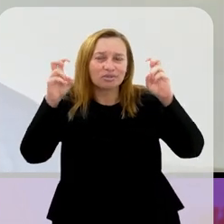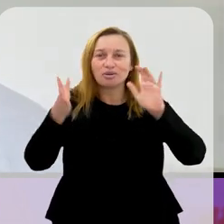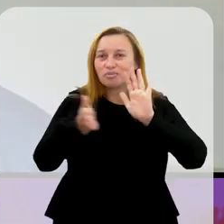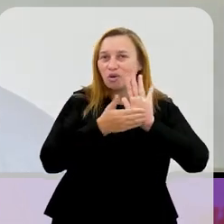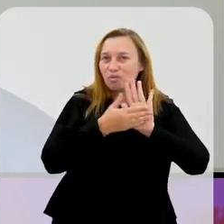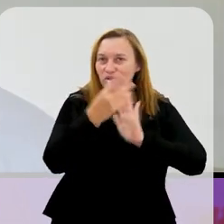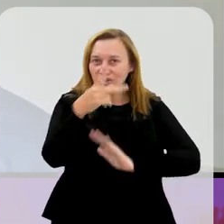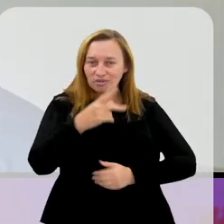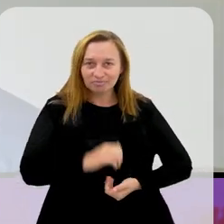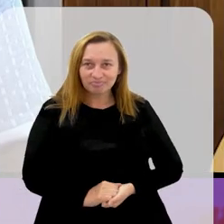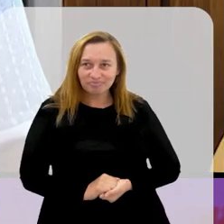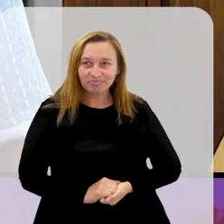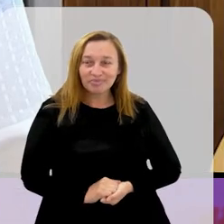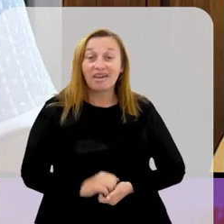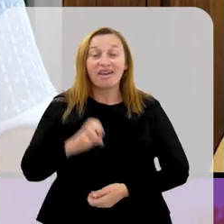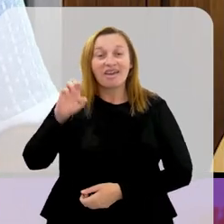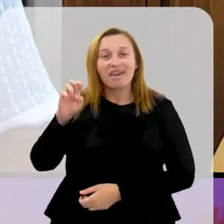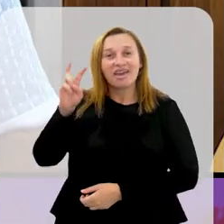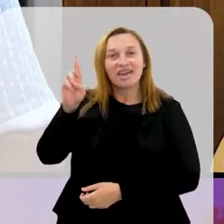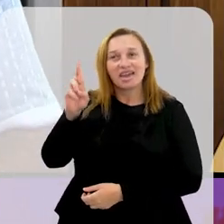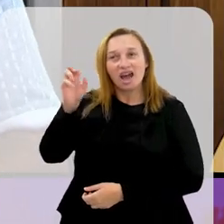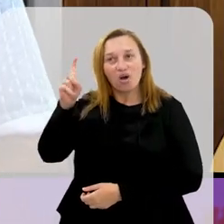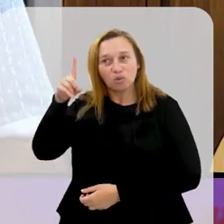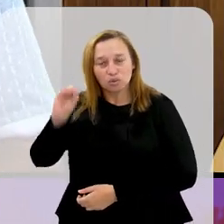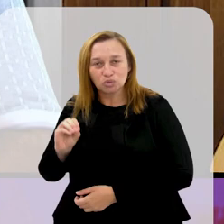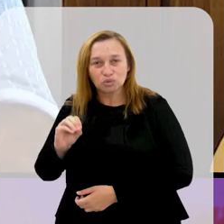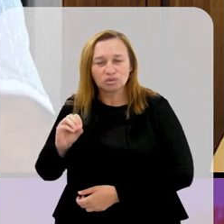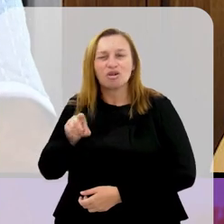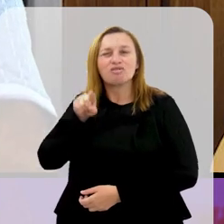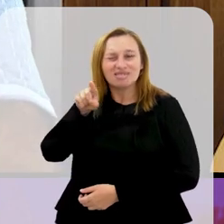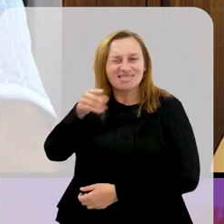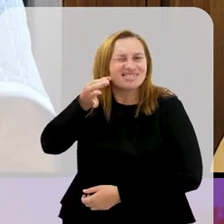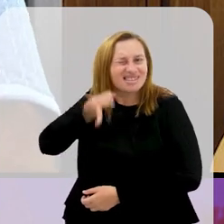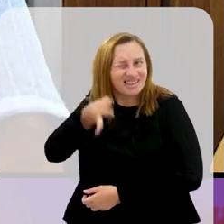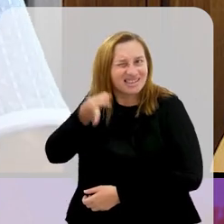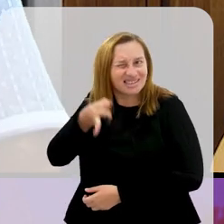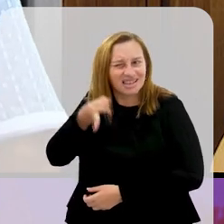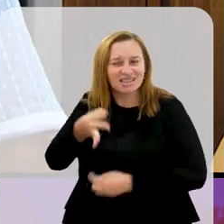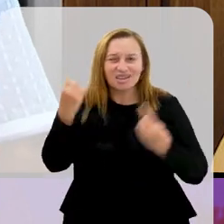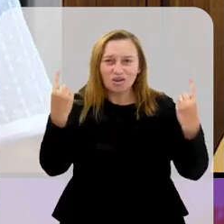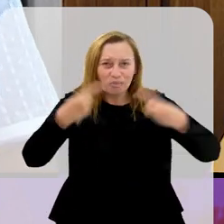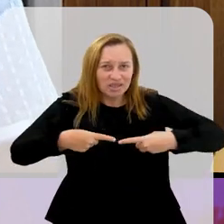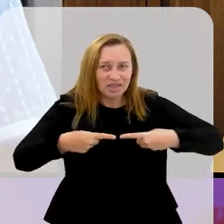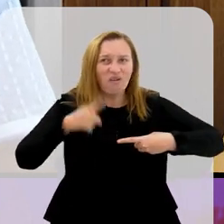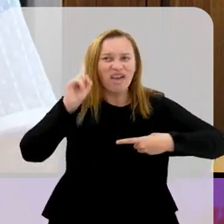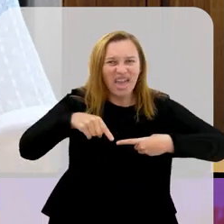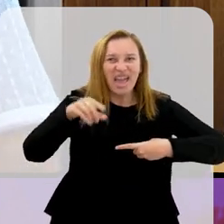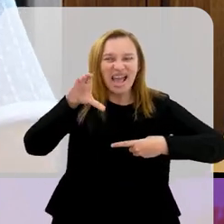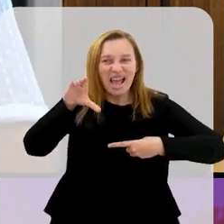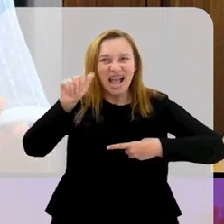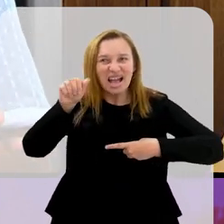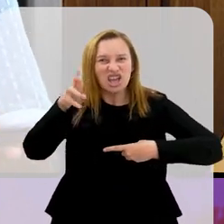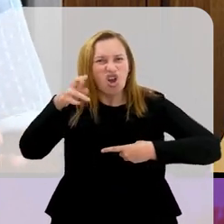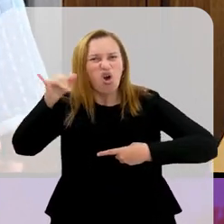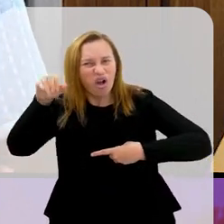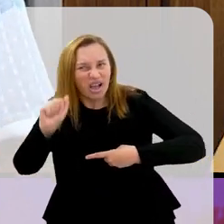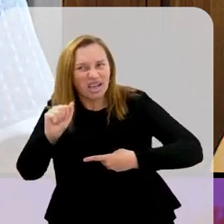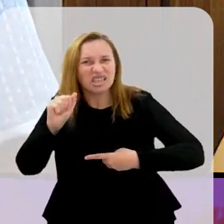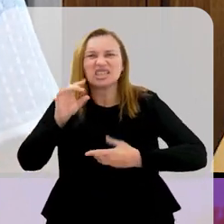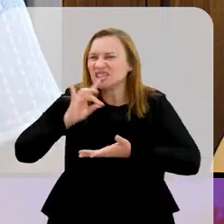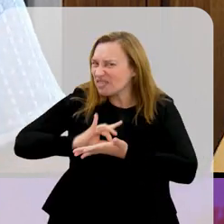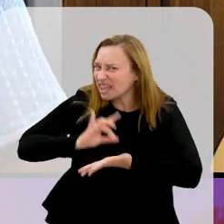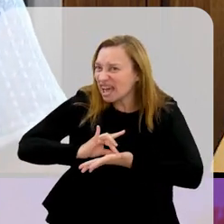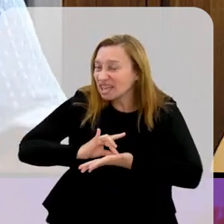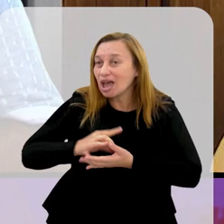proposto aí por você. Heraldo, o campeonato, você tem certeza que o campeonato é carioca mesmo? Eu estou te perguntando isso,